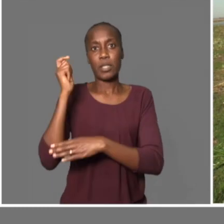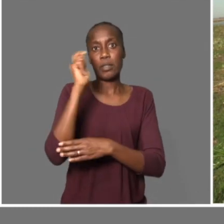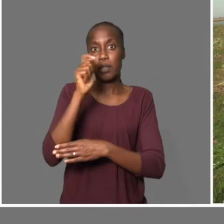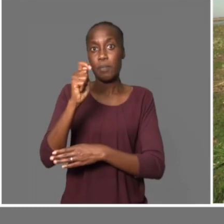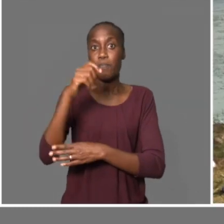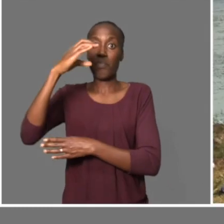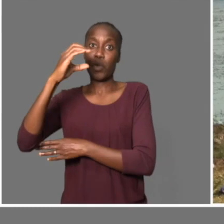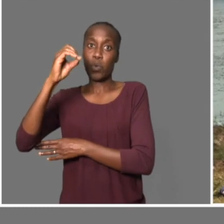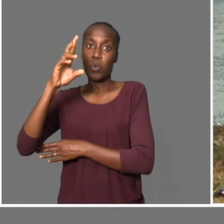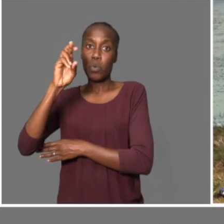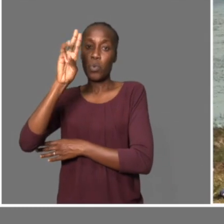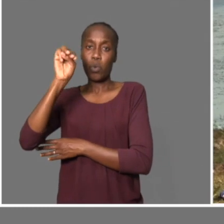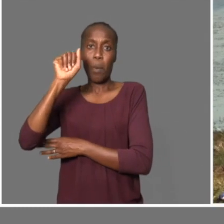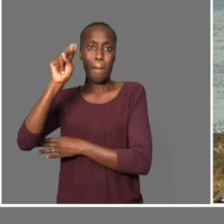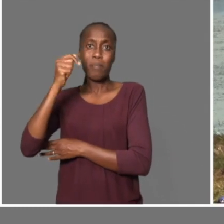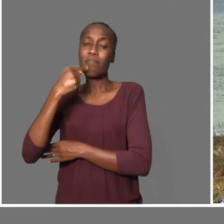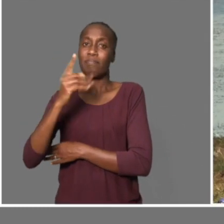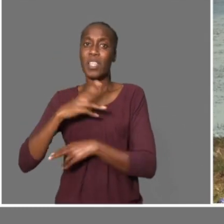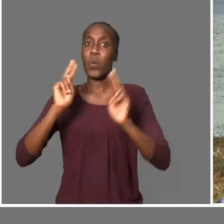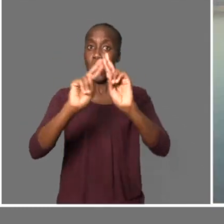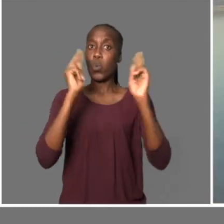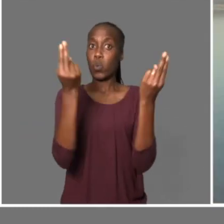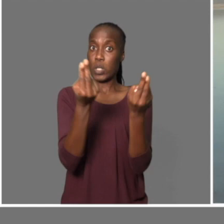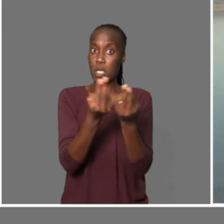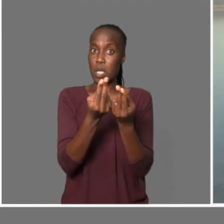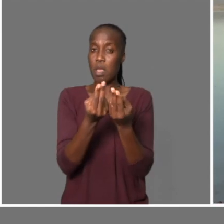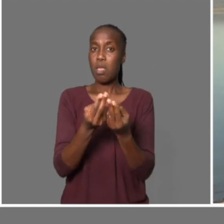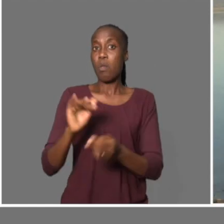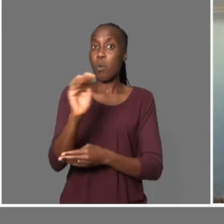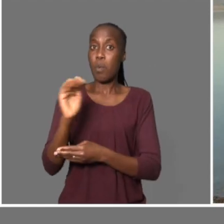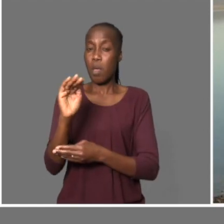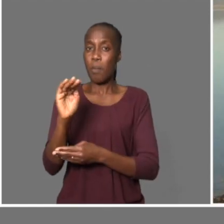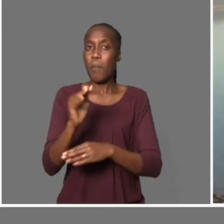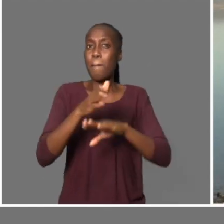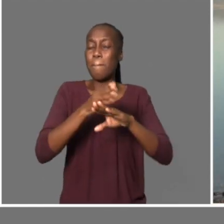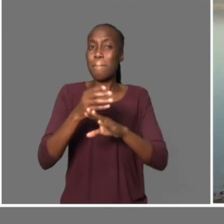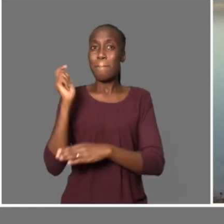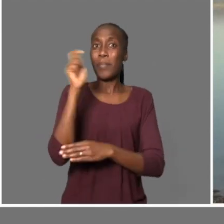funciona desde 2007 e conta com 242 pescadores.